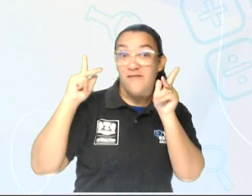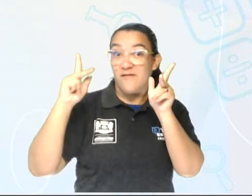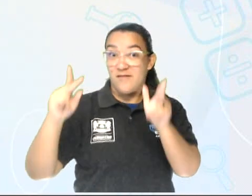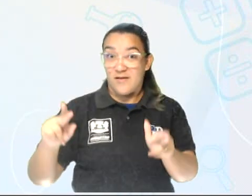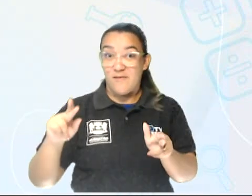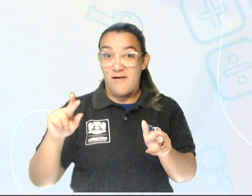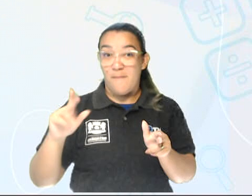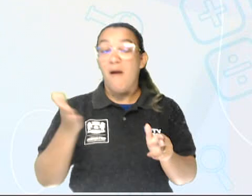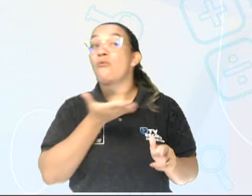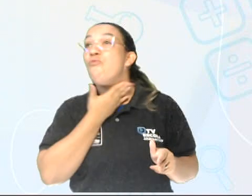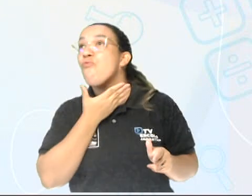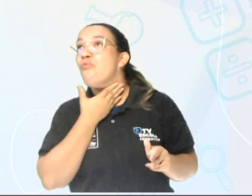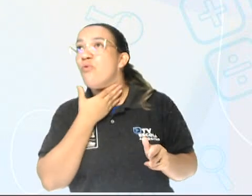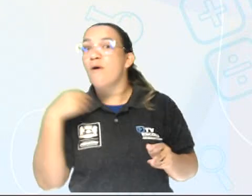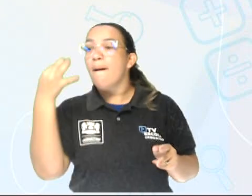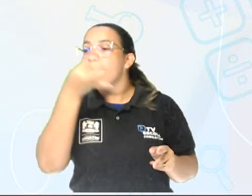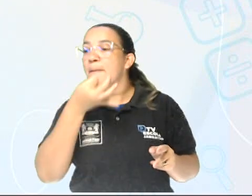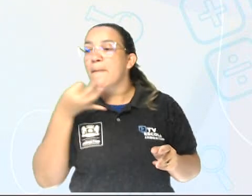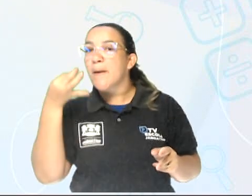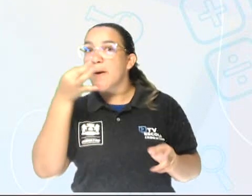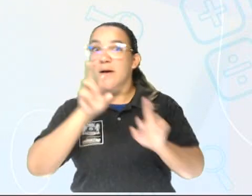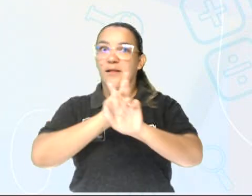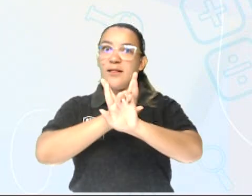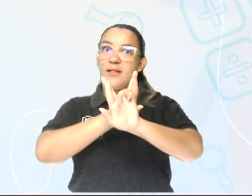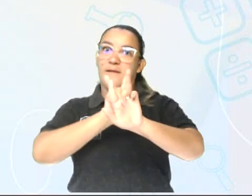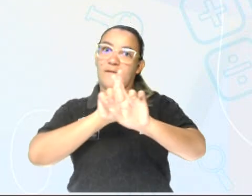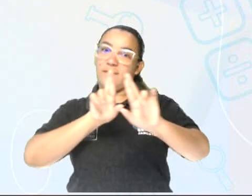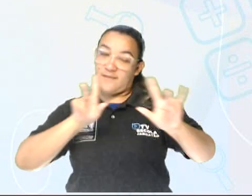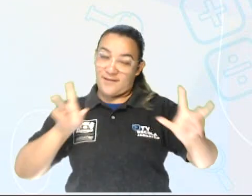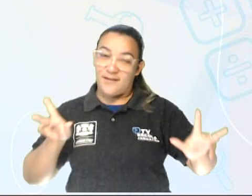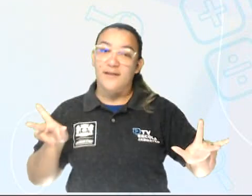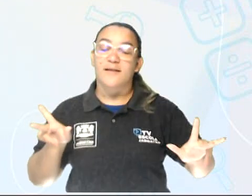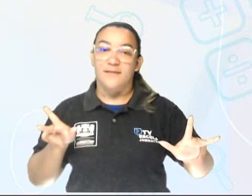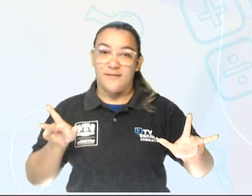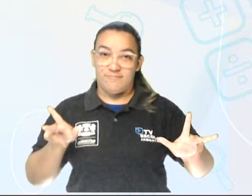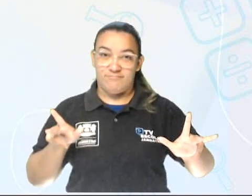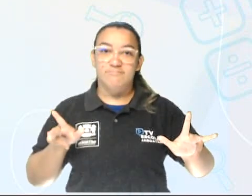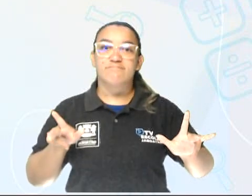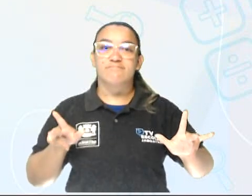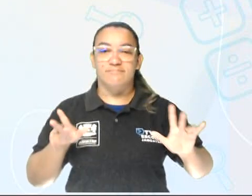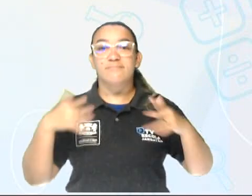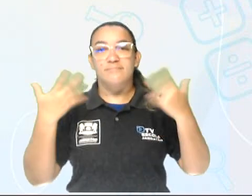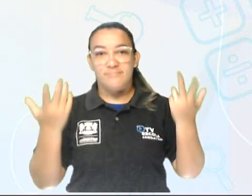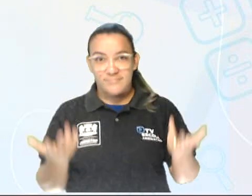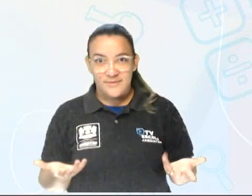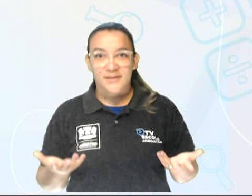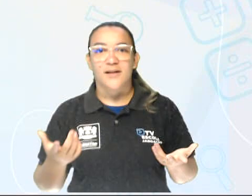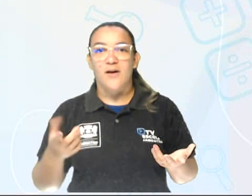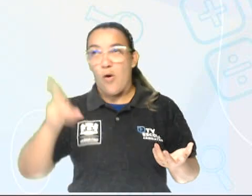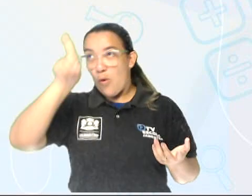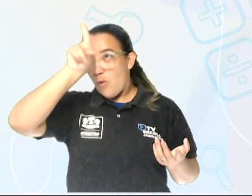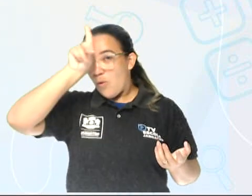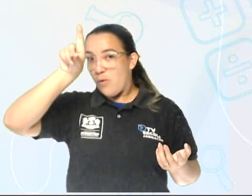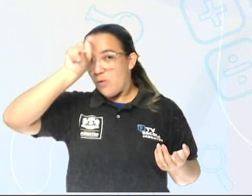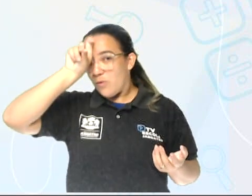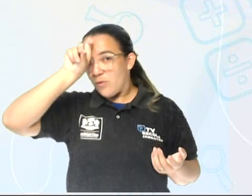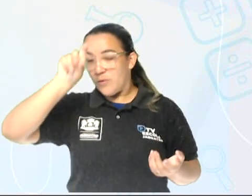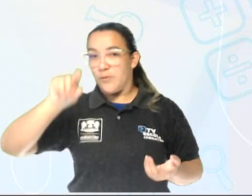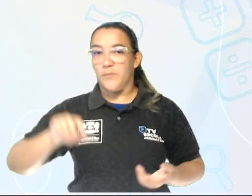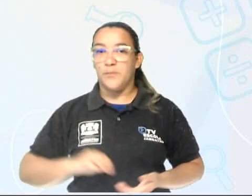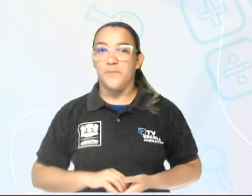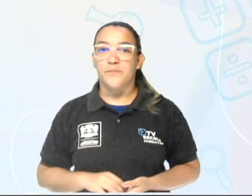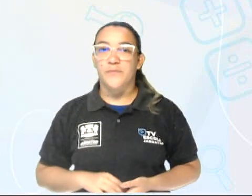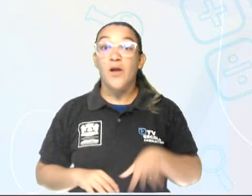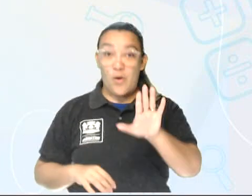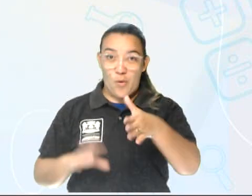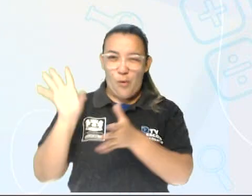pronúncia, o modo que se fala esses locais é diferente. Então, aí a gente tem Hospital. Repitam